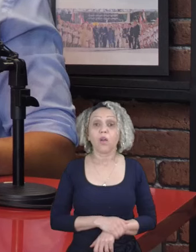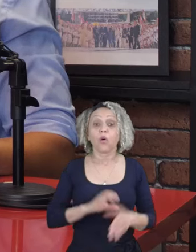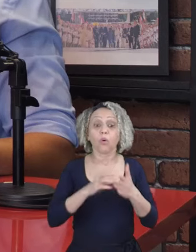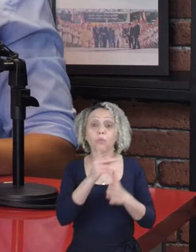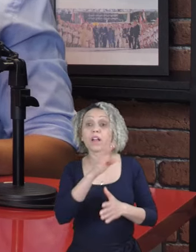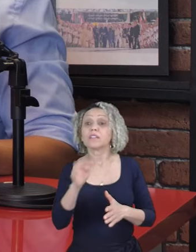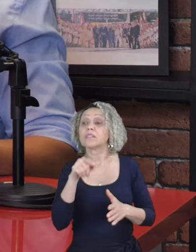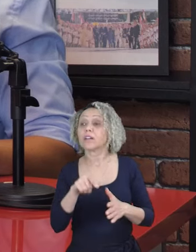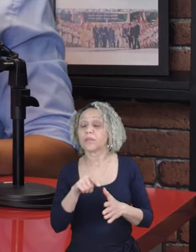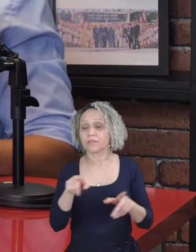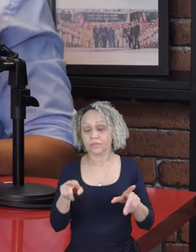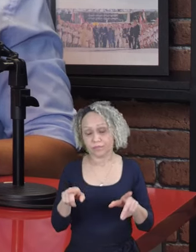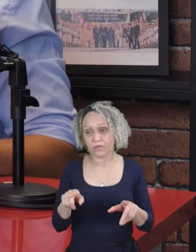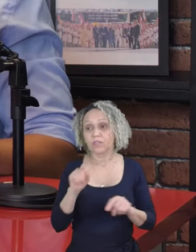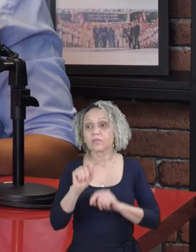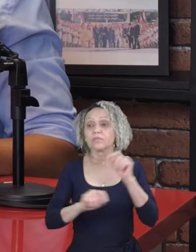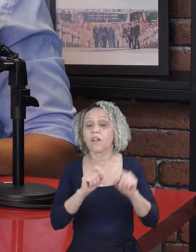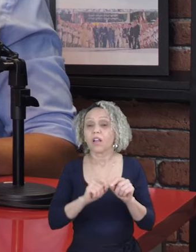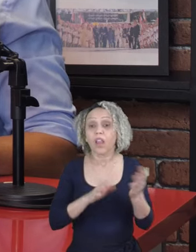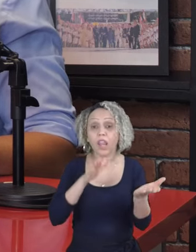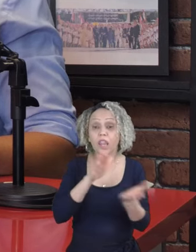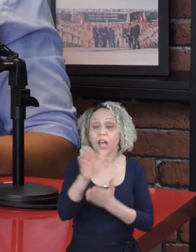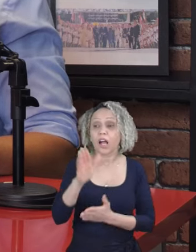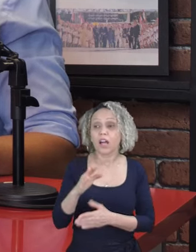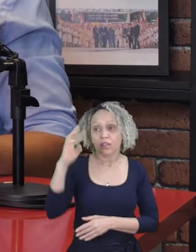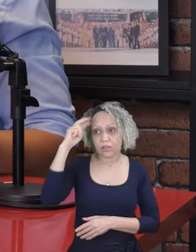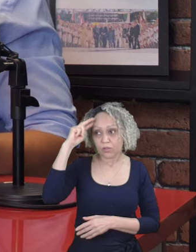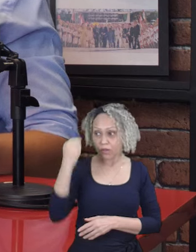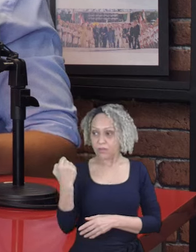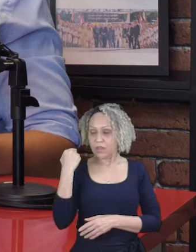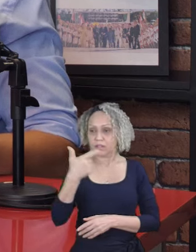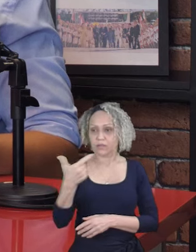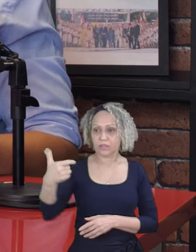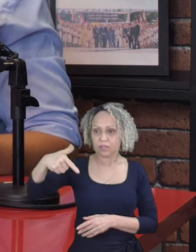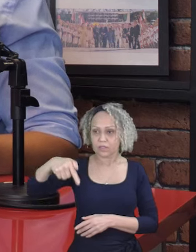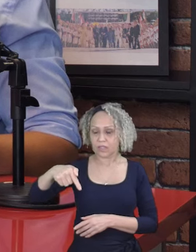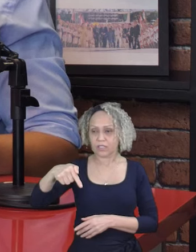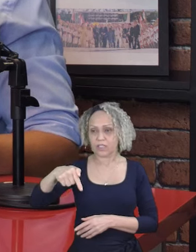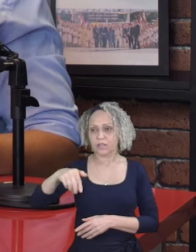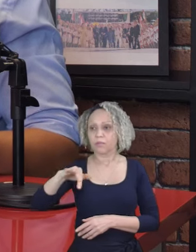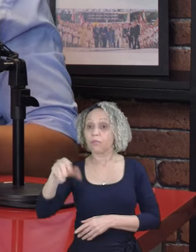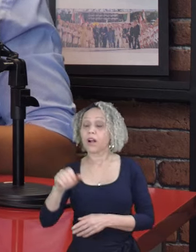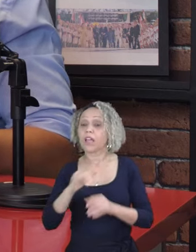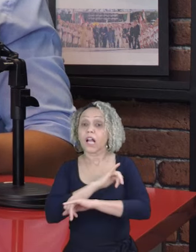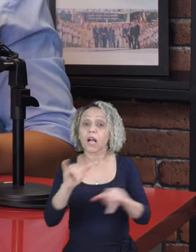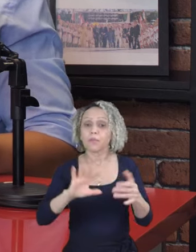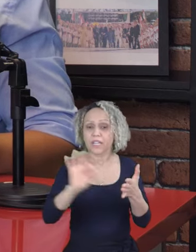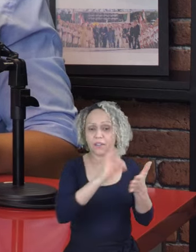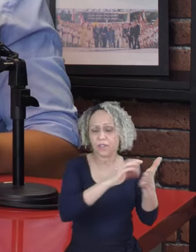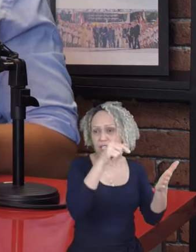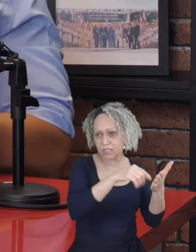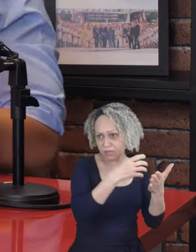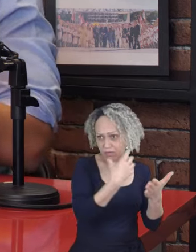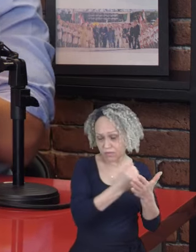E o Partido dos Trabalhadores e das Trabalhadoras lançou na última segunda-feira, dia 27 de maio, a campanha de filiação